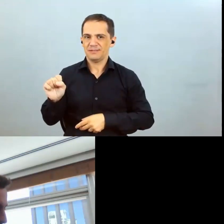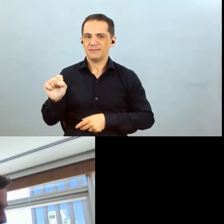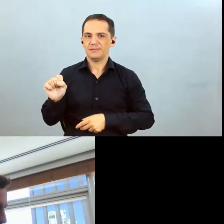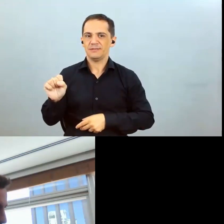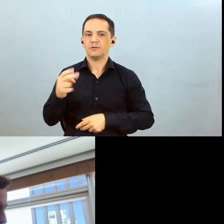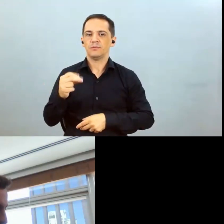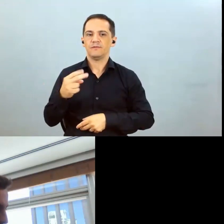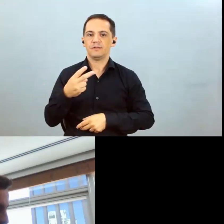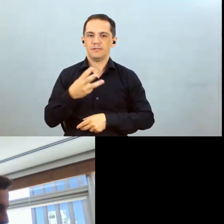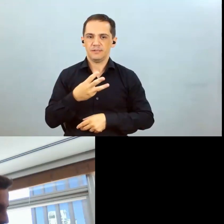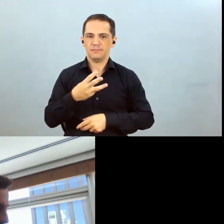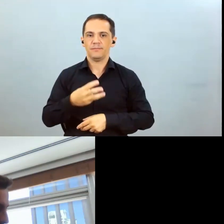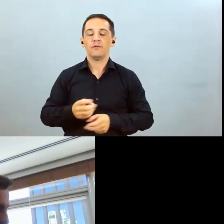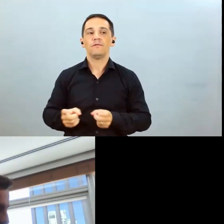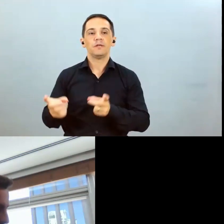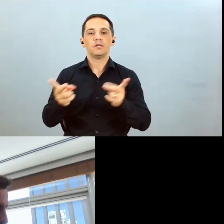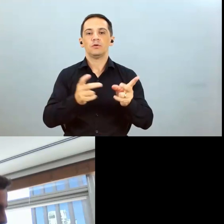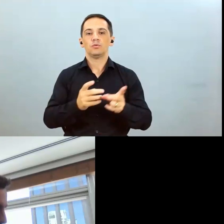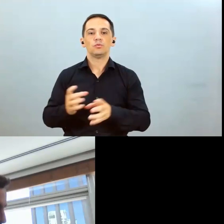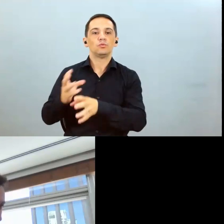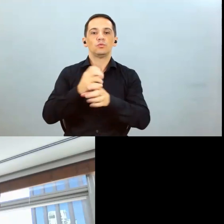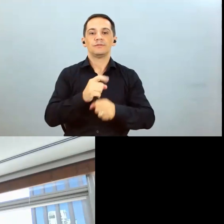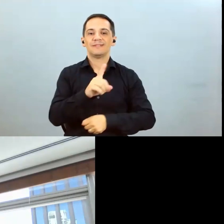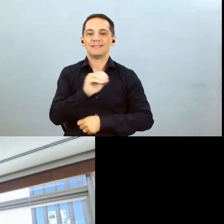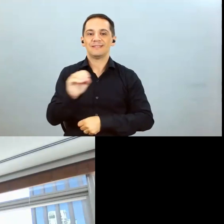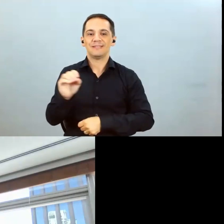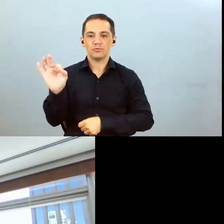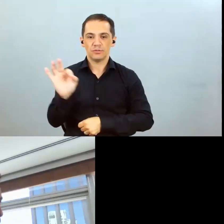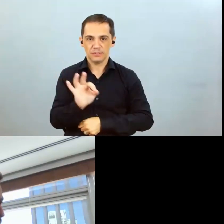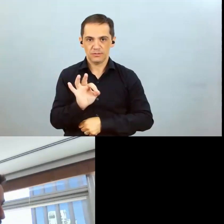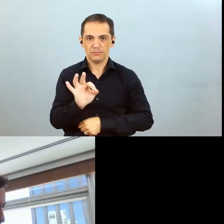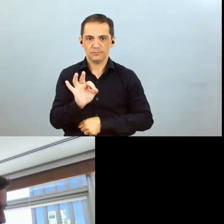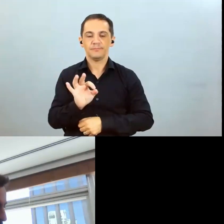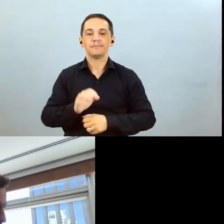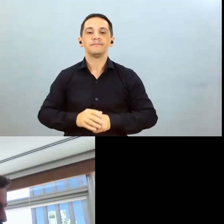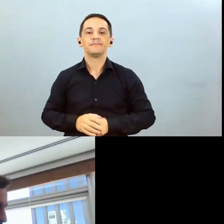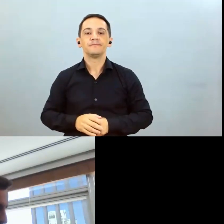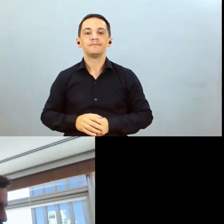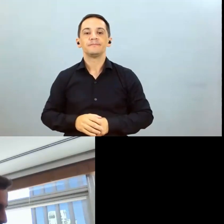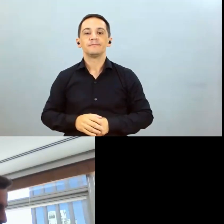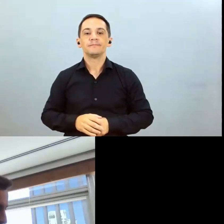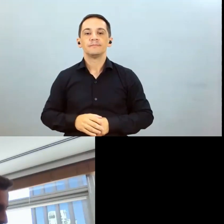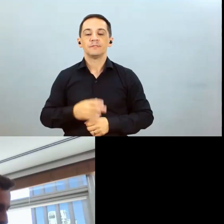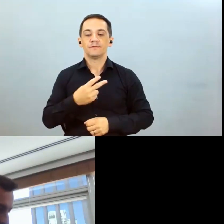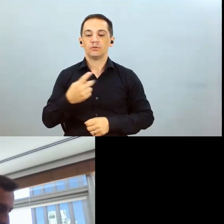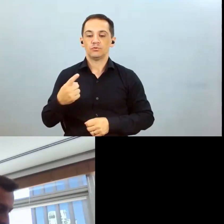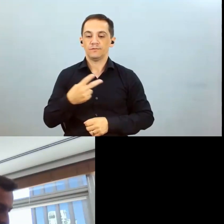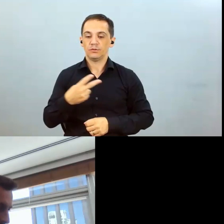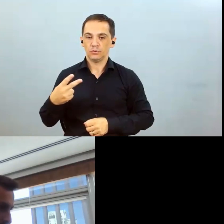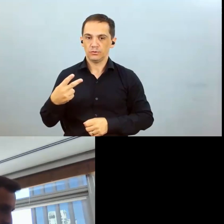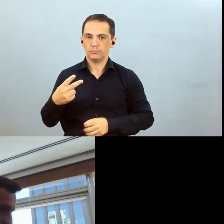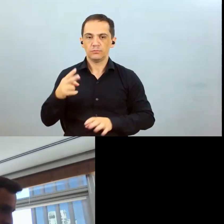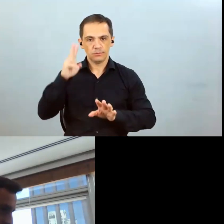já vendeu 100% com a safra 21, 22. A safra 21, 22, só para relembrar a todos,